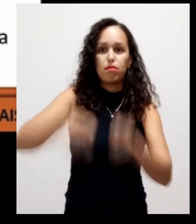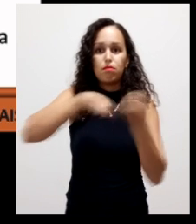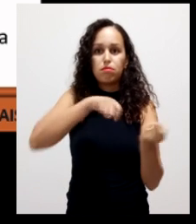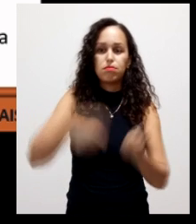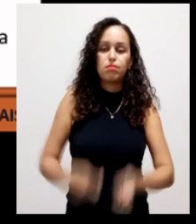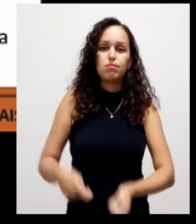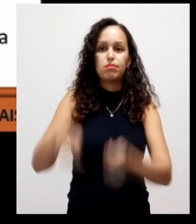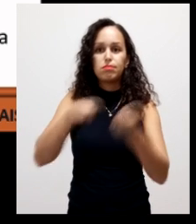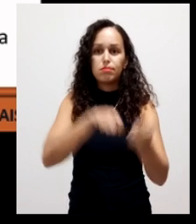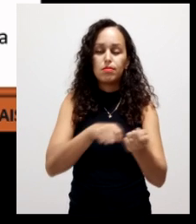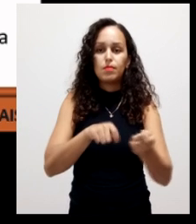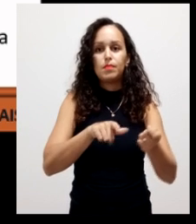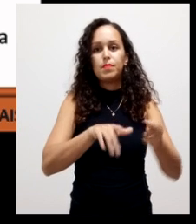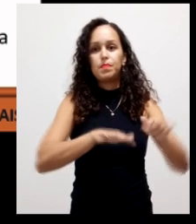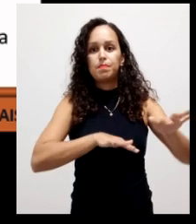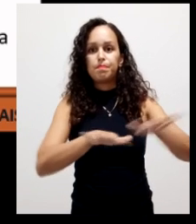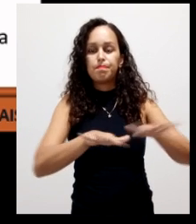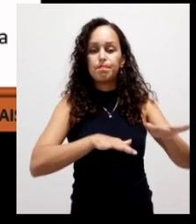numa forma